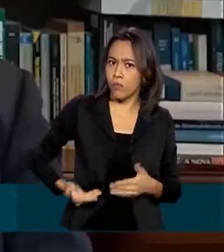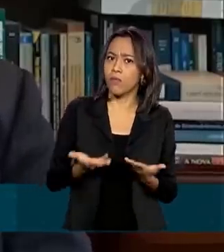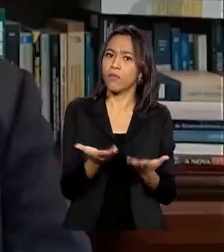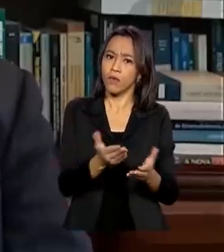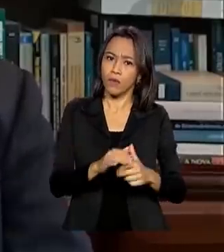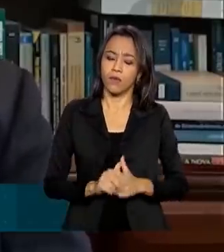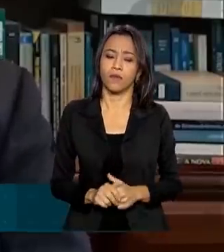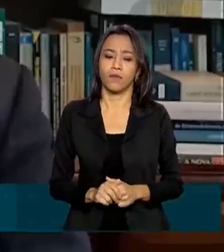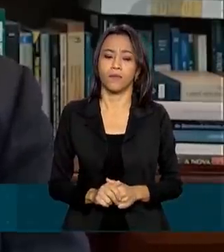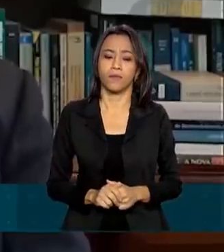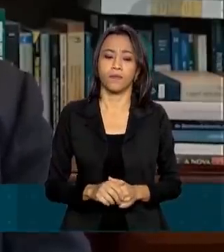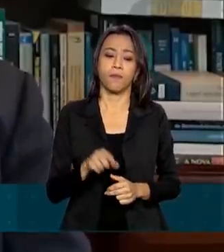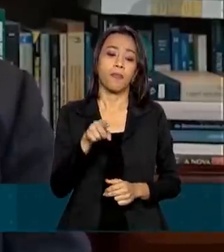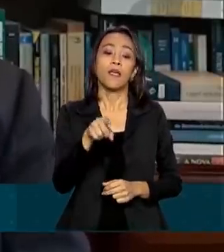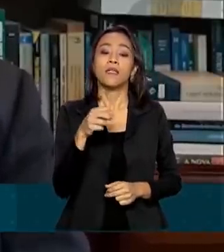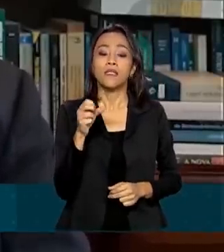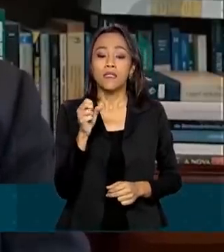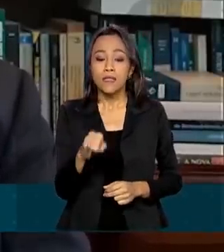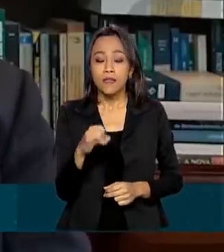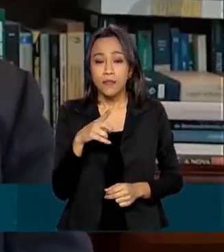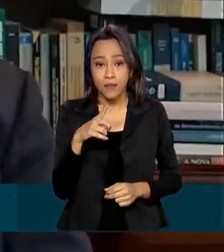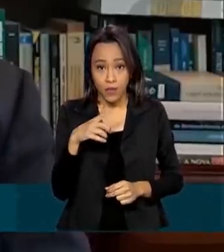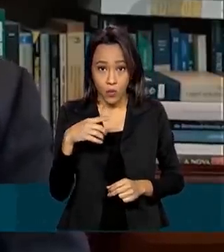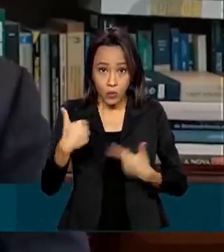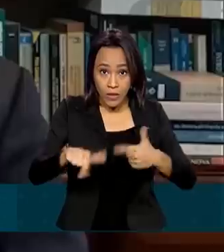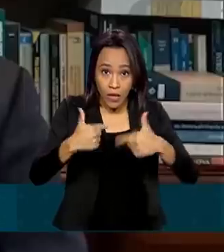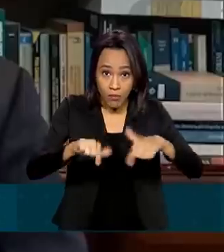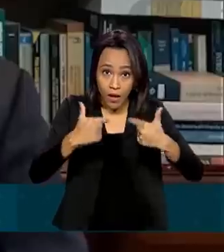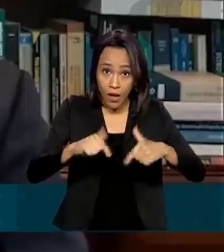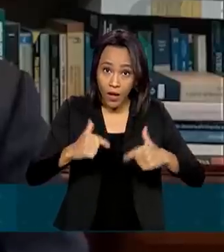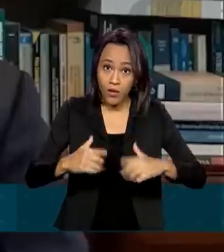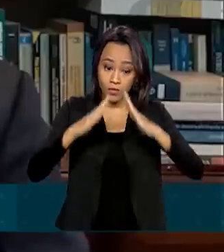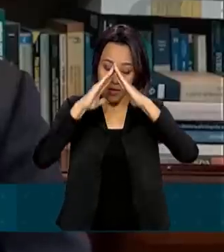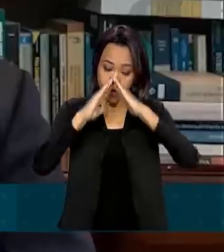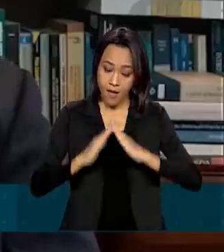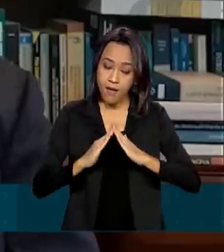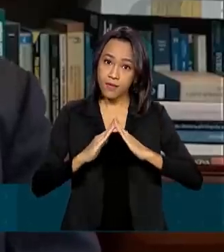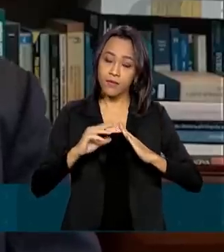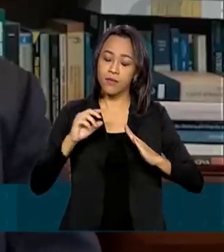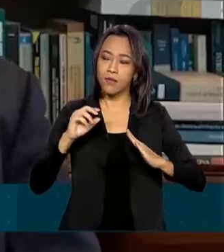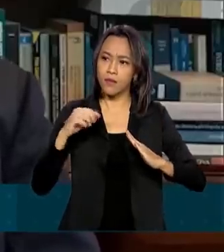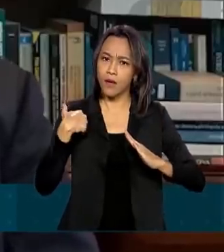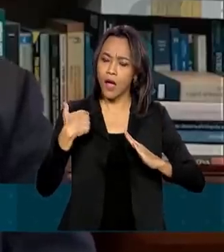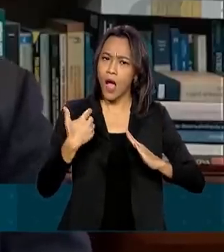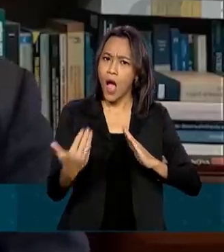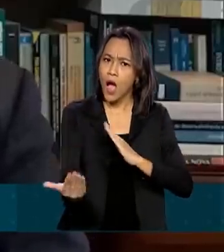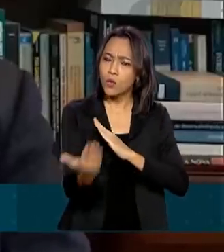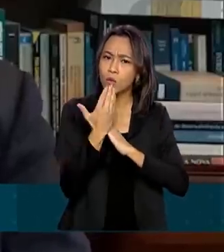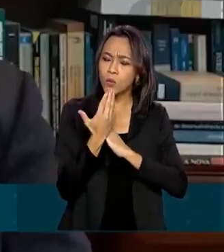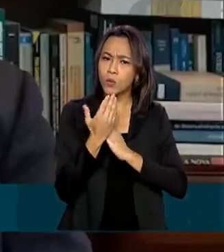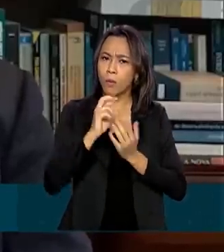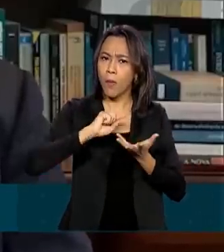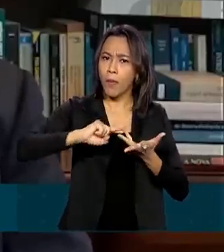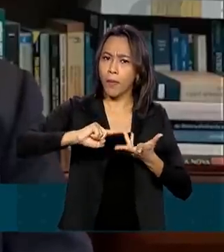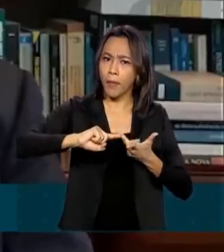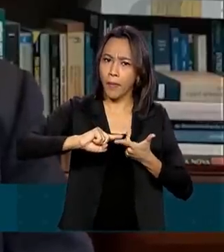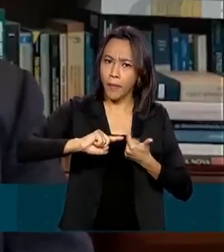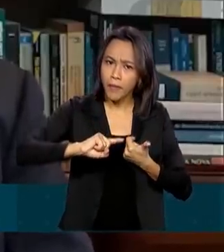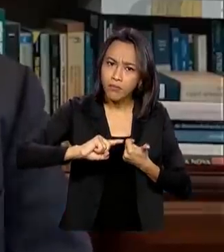teletrabalho se mostrou como uma maneira eficiente em muitas atividades, em muitos órgãos,